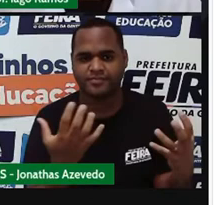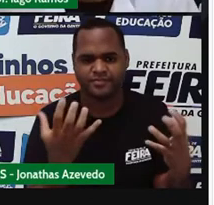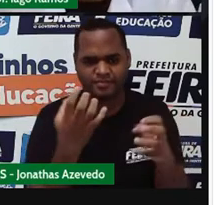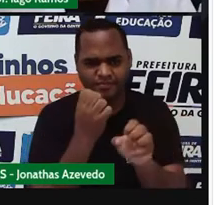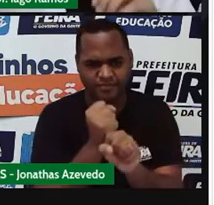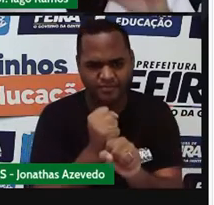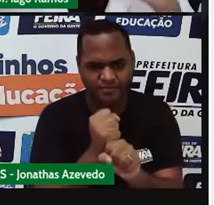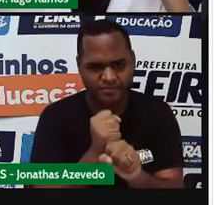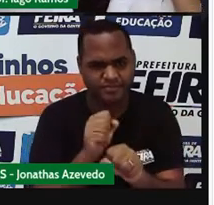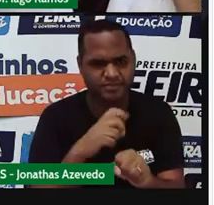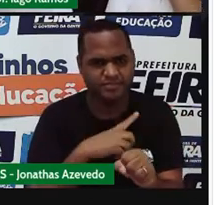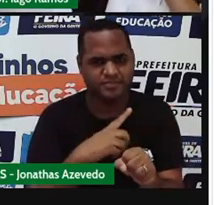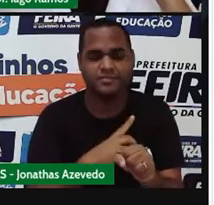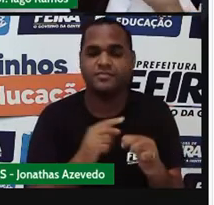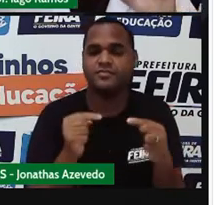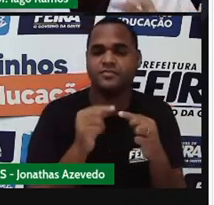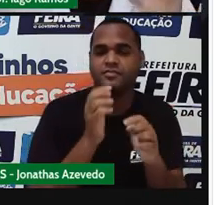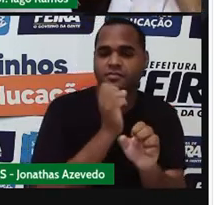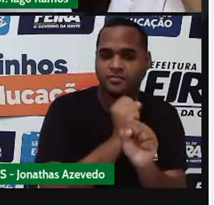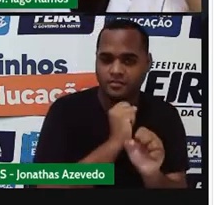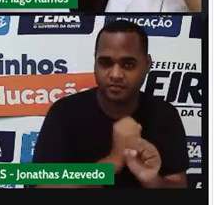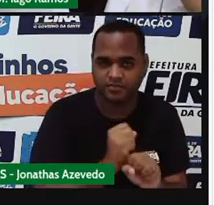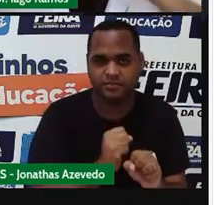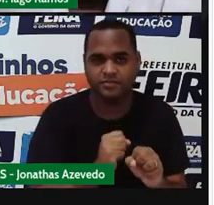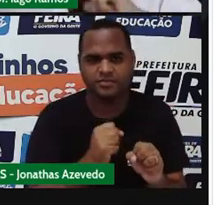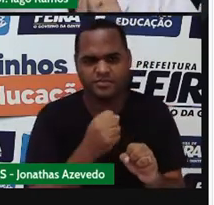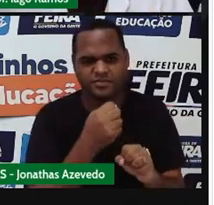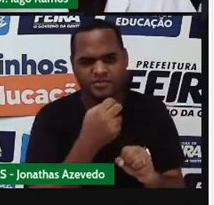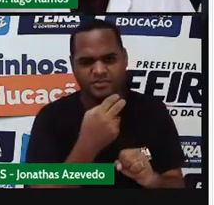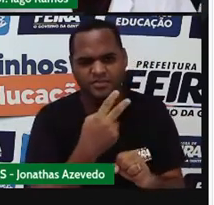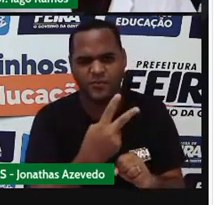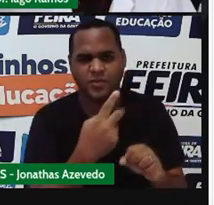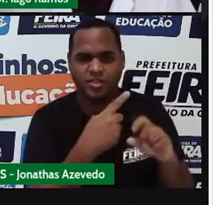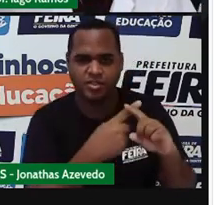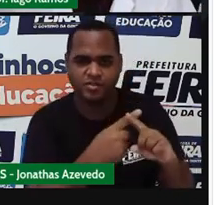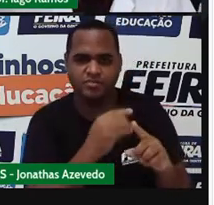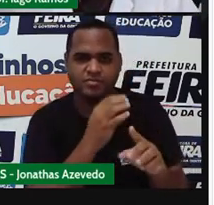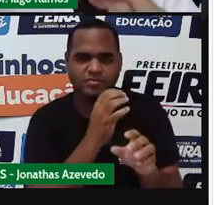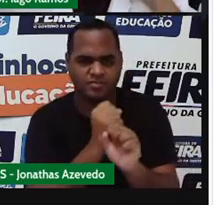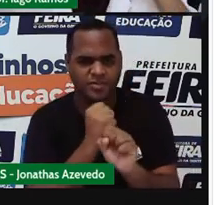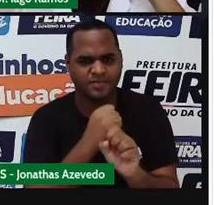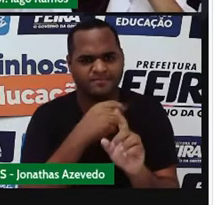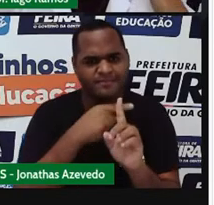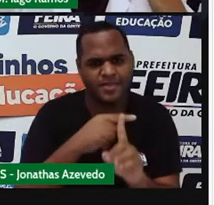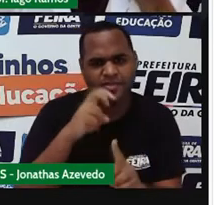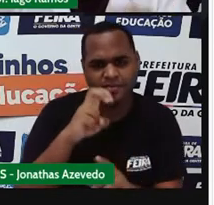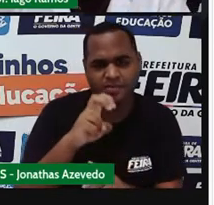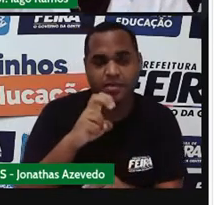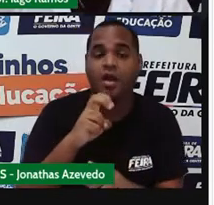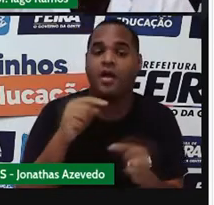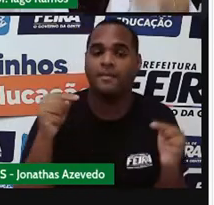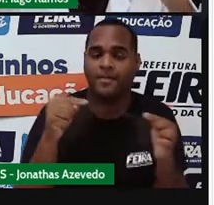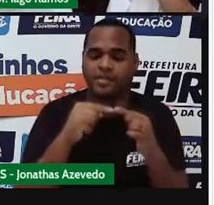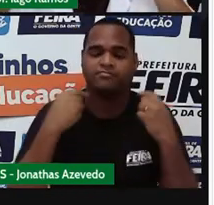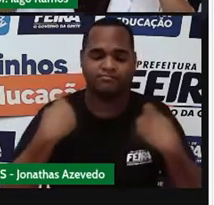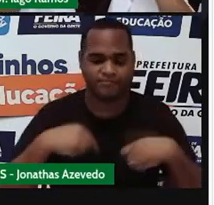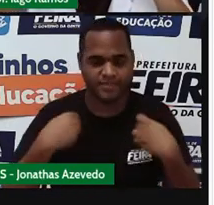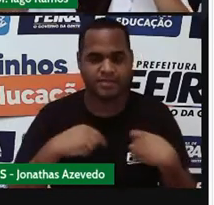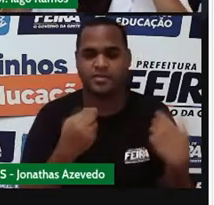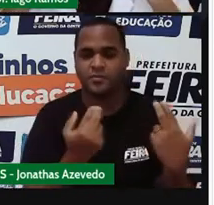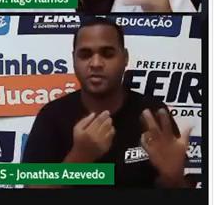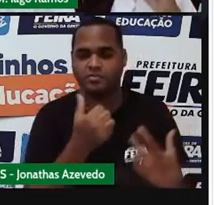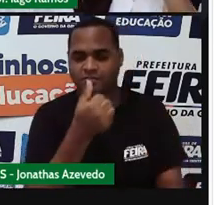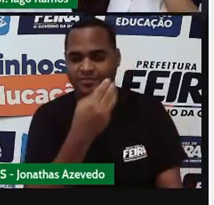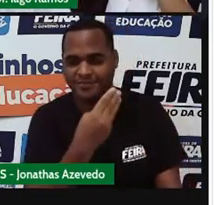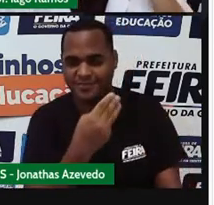aqueles três pezinhos ali, os dois X com o cinco, vai ter que ser igual a treze pra